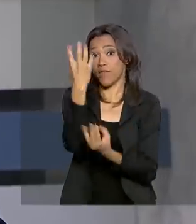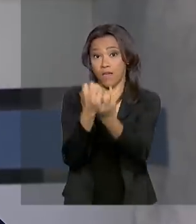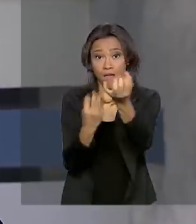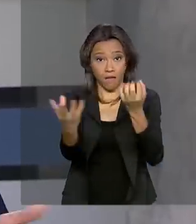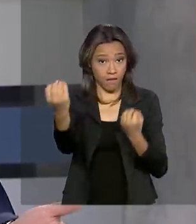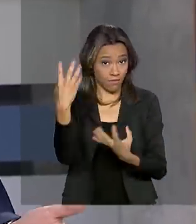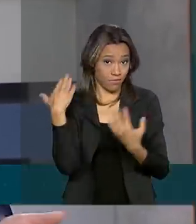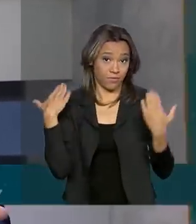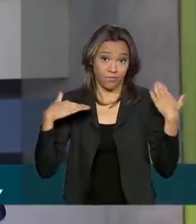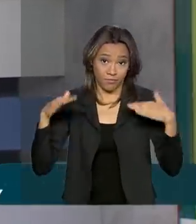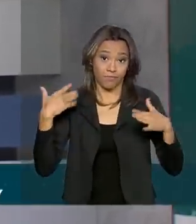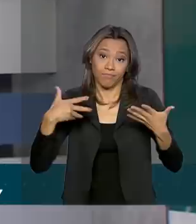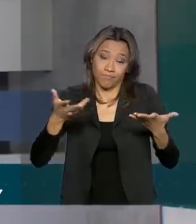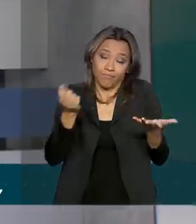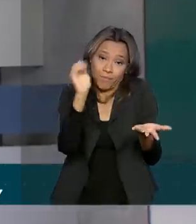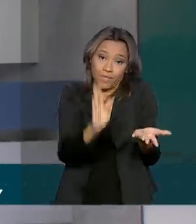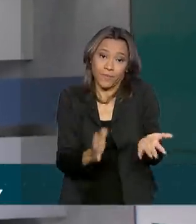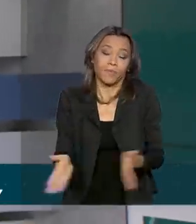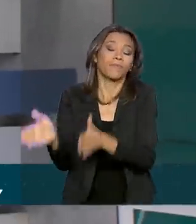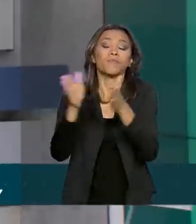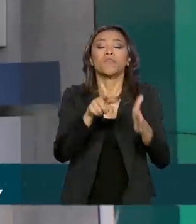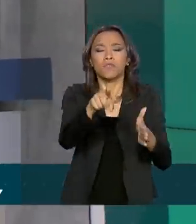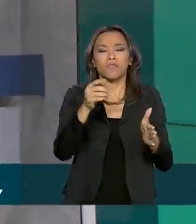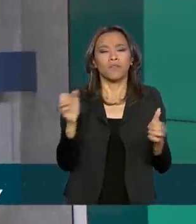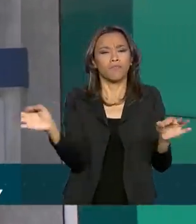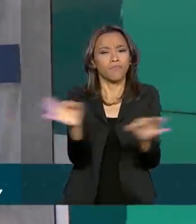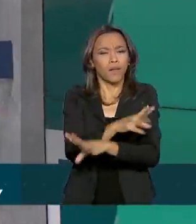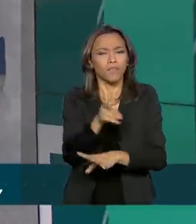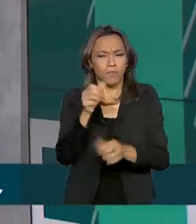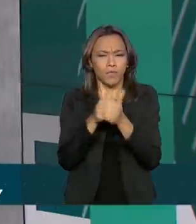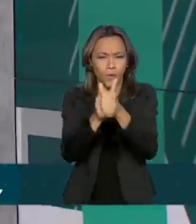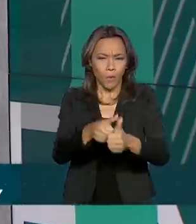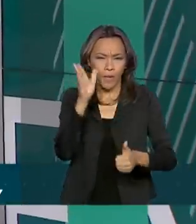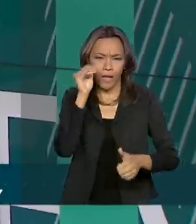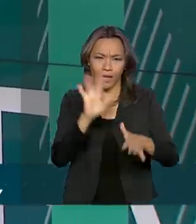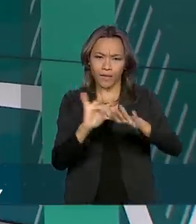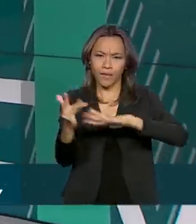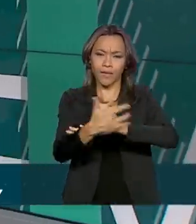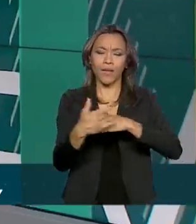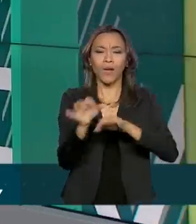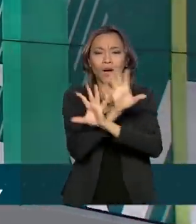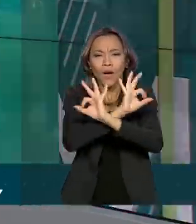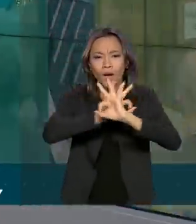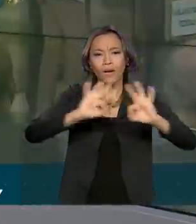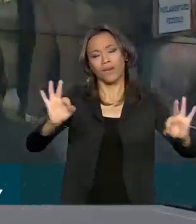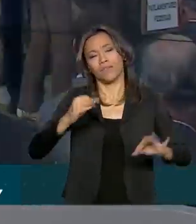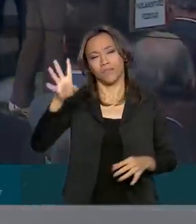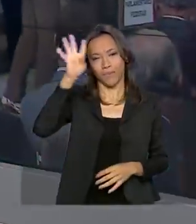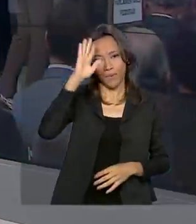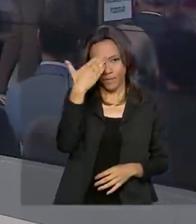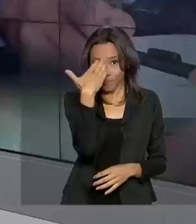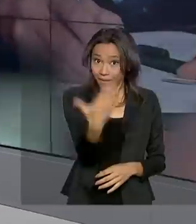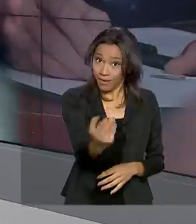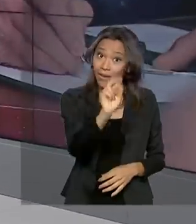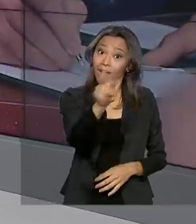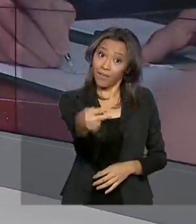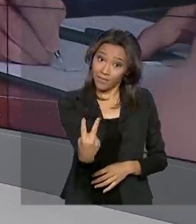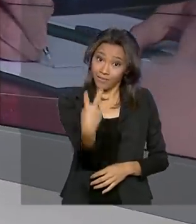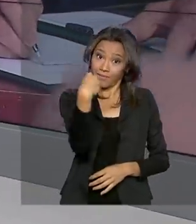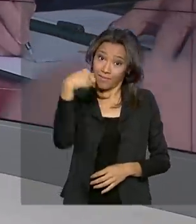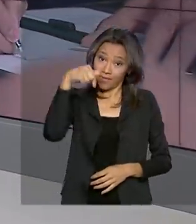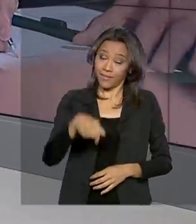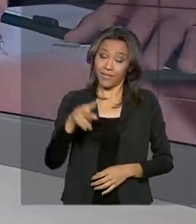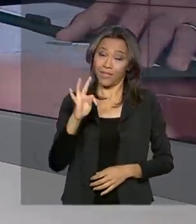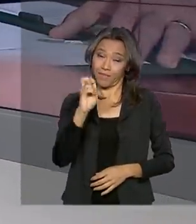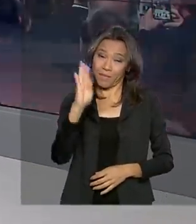E nós ficamos por aqui. Você pode nos acompanhar também pelas redes sociais. Uma ótima quarta-feira para você. Obrigada por nos acompanhar aqui na